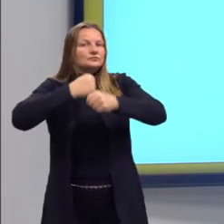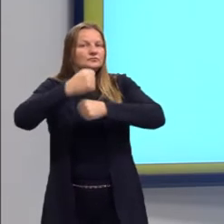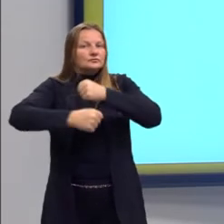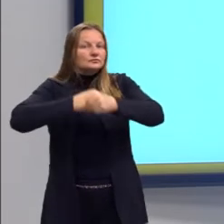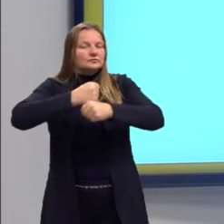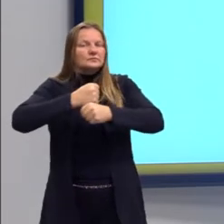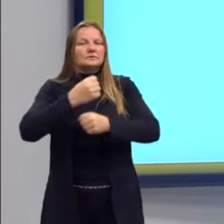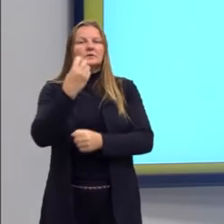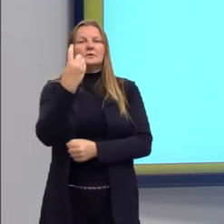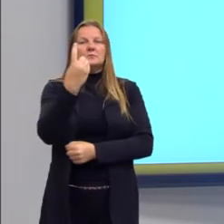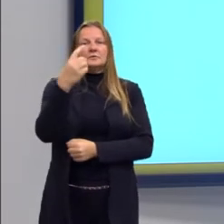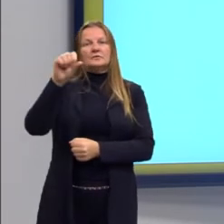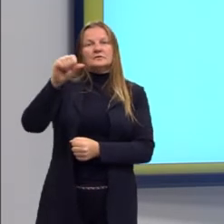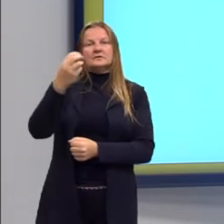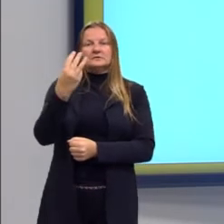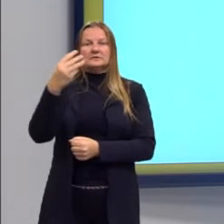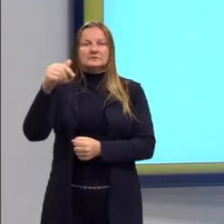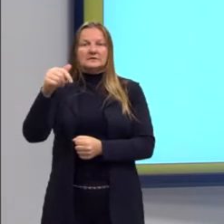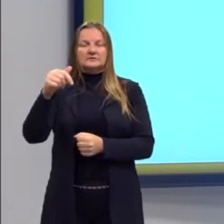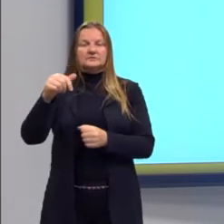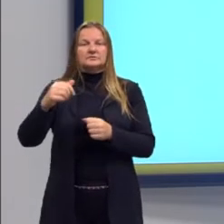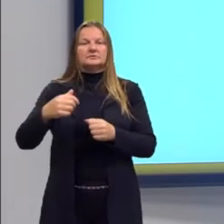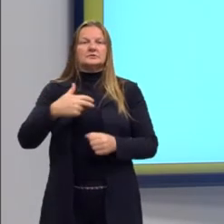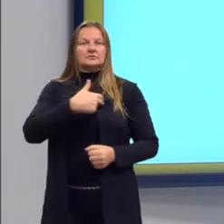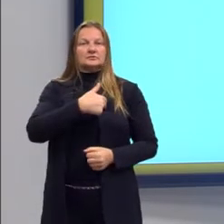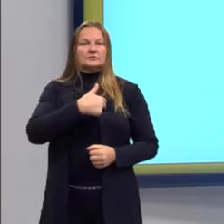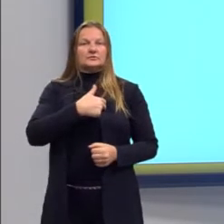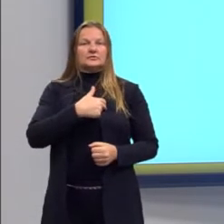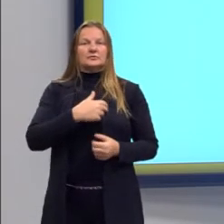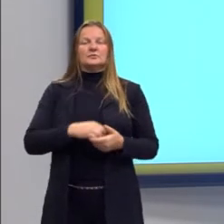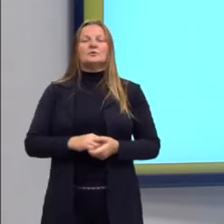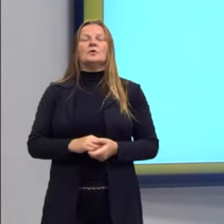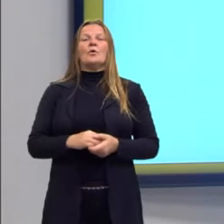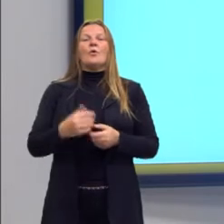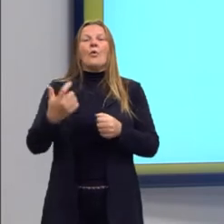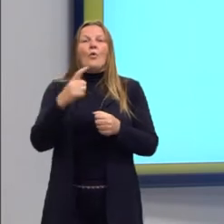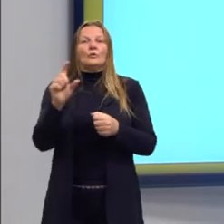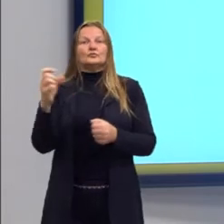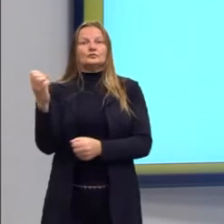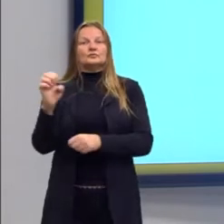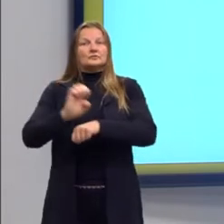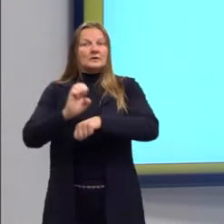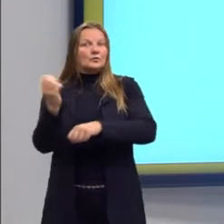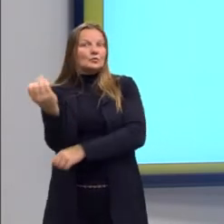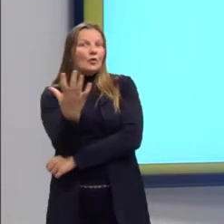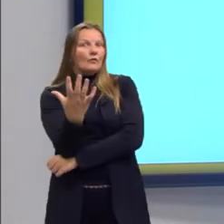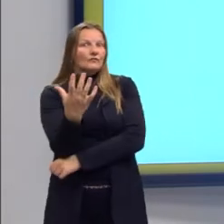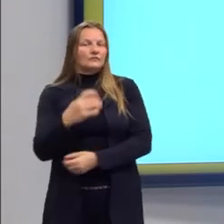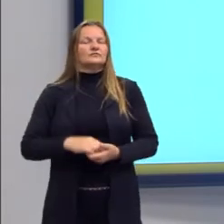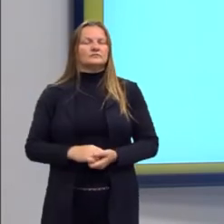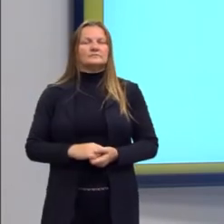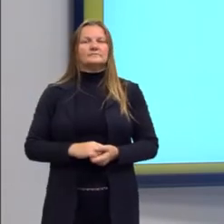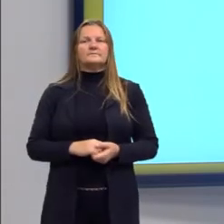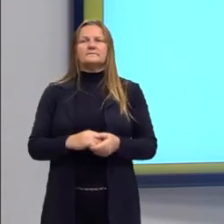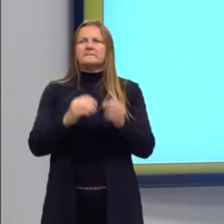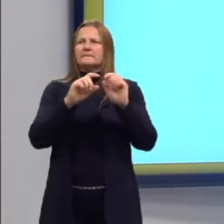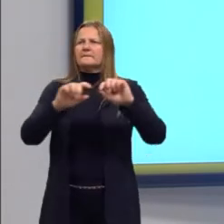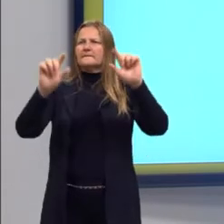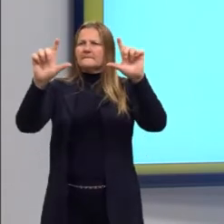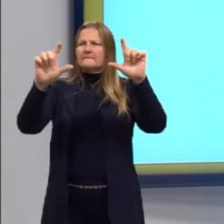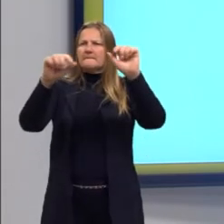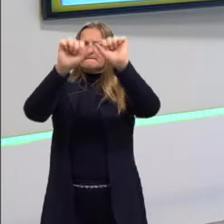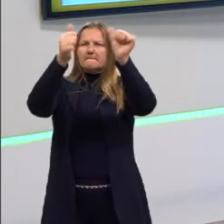Getúlio vai dar um outro golpe e aí começa o período do Estado Novo. Nesse slide, a gente tem um cartaz